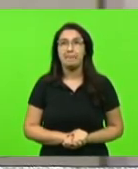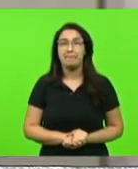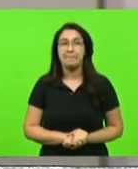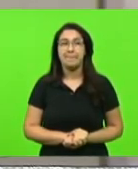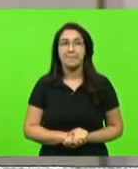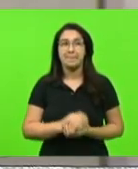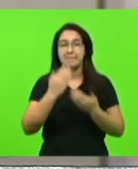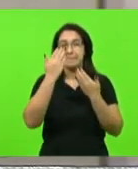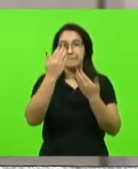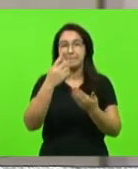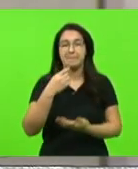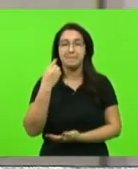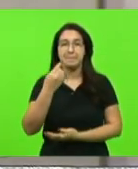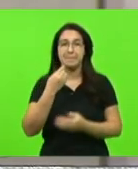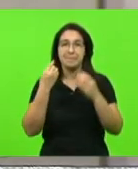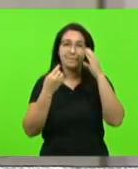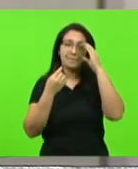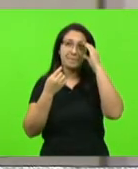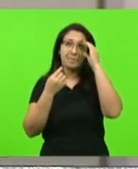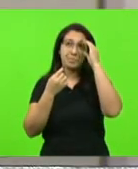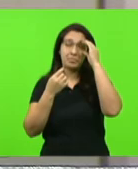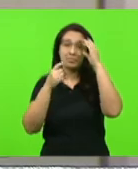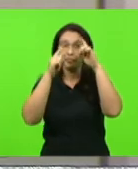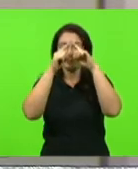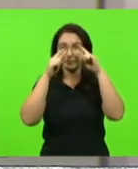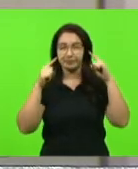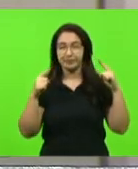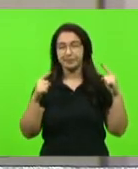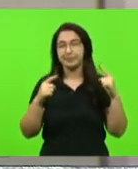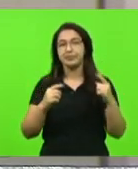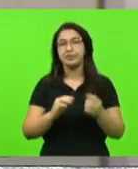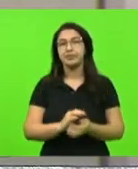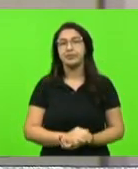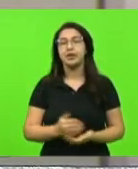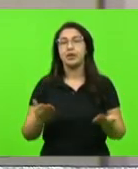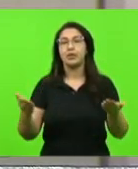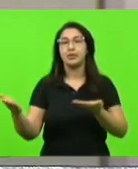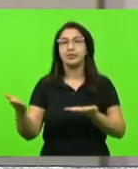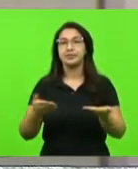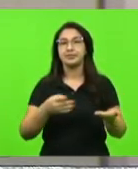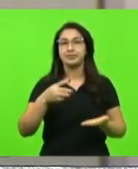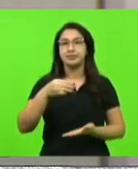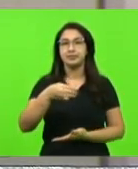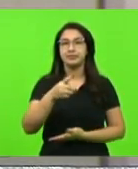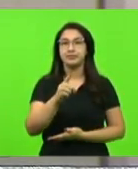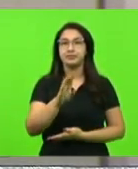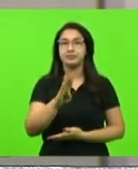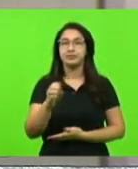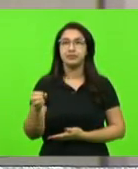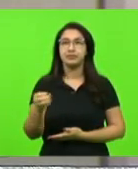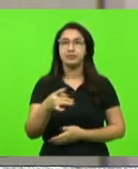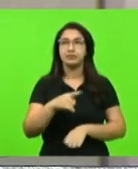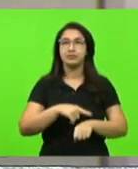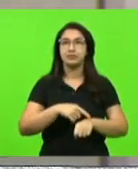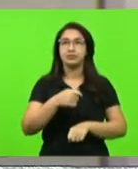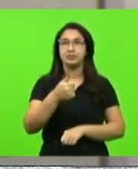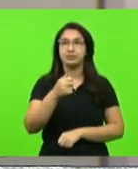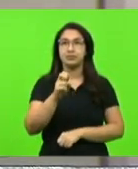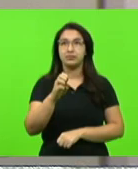Obrigado, deputado Nildir Sareta. Próximo bloco, bloco MDB, Partido Novo, por 15 minutos.